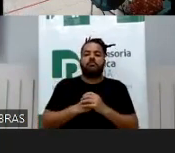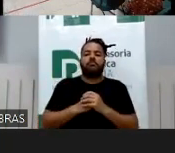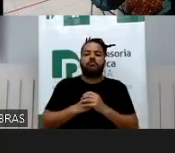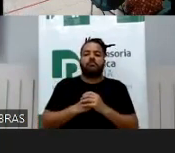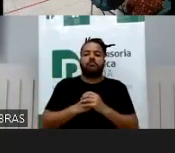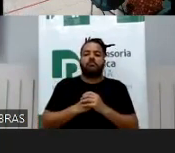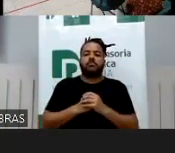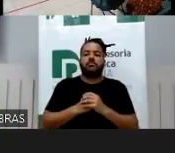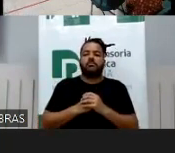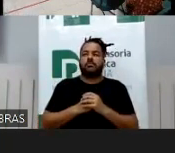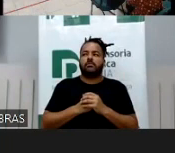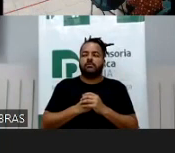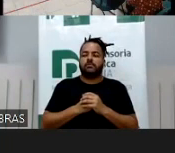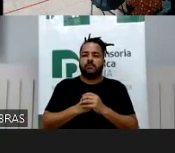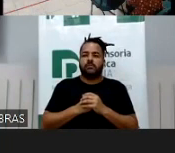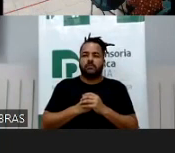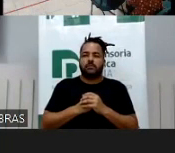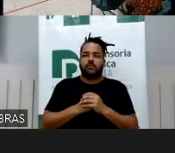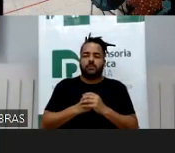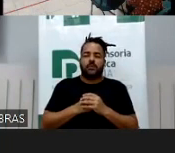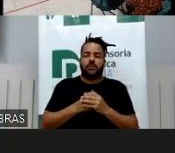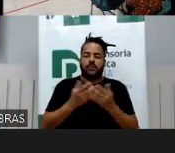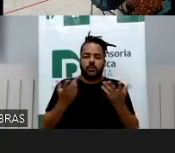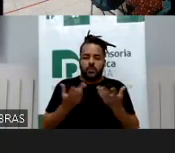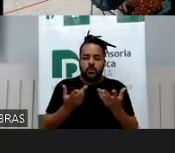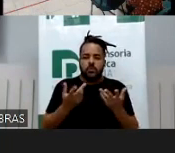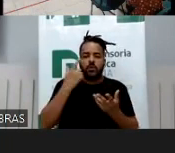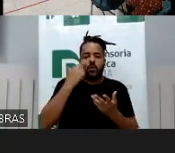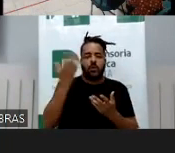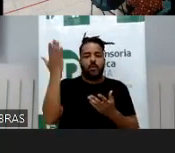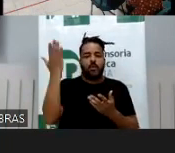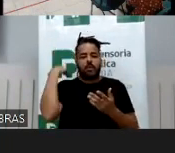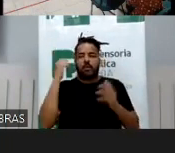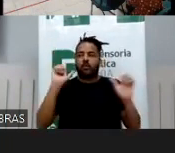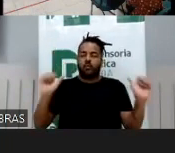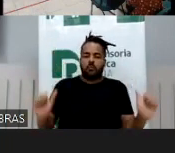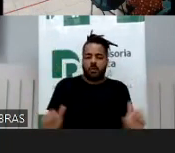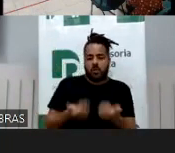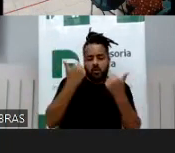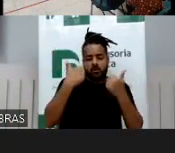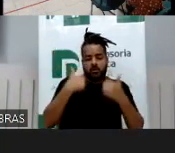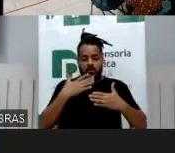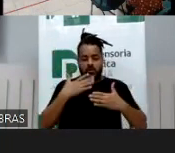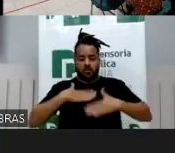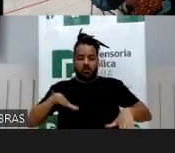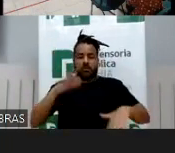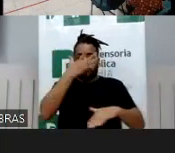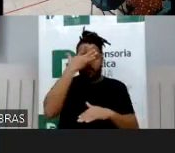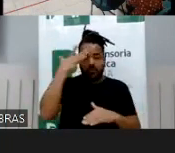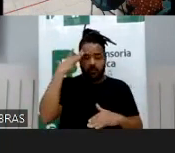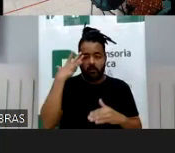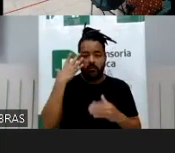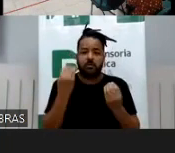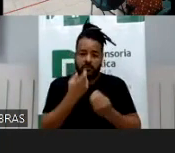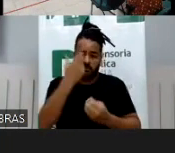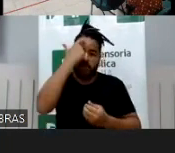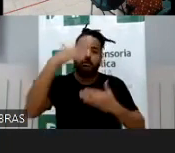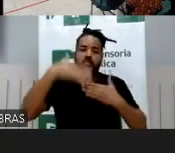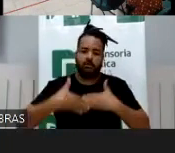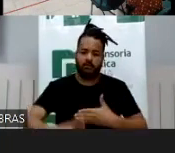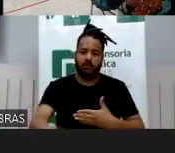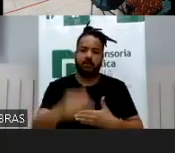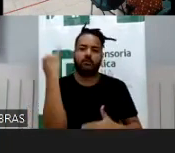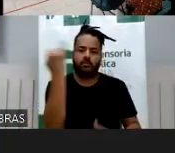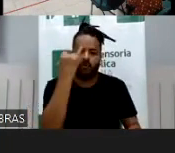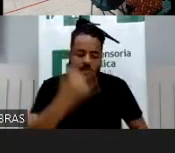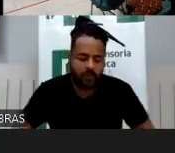retrógrada, saudosista, que acha que o passado necessariamente é melhor. Eu não gosto de ser essa pessoa, tá? Não gosto. Eu gosto de pensar para frente. Acho que